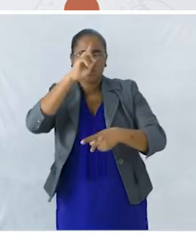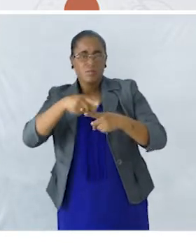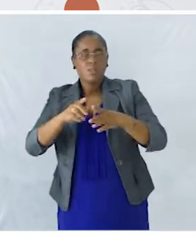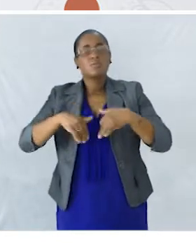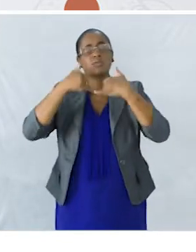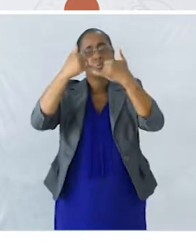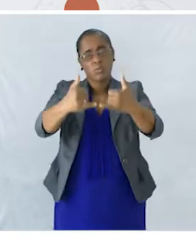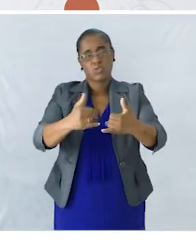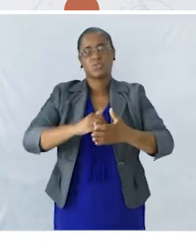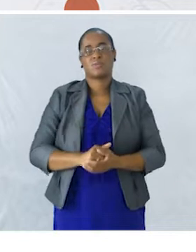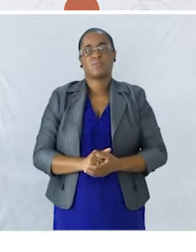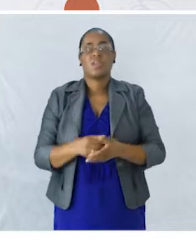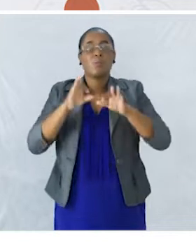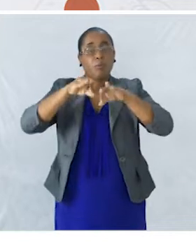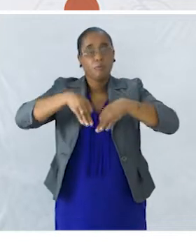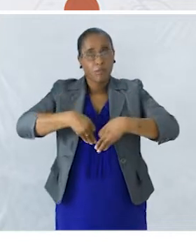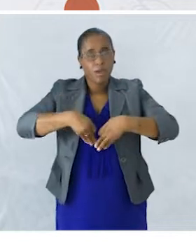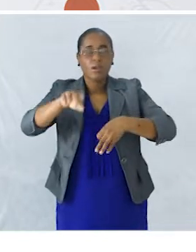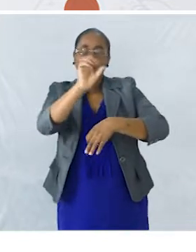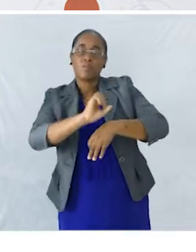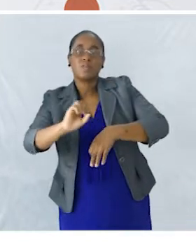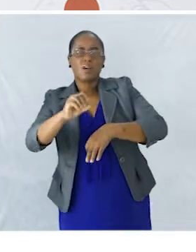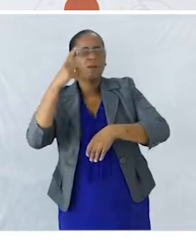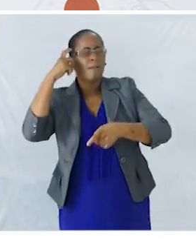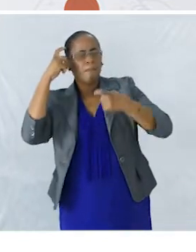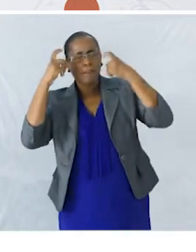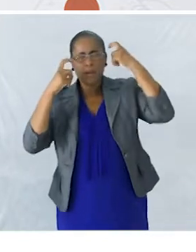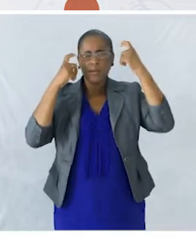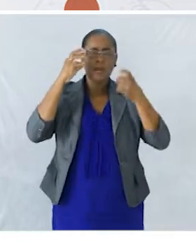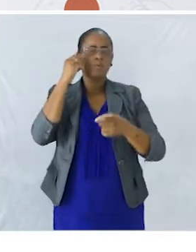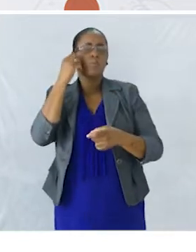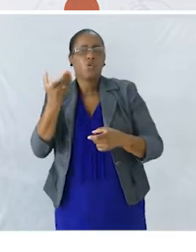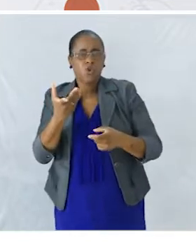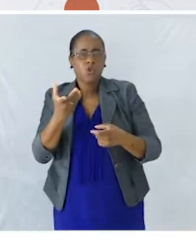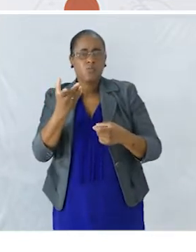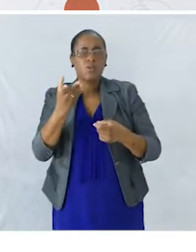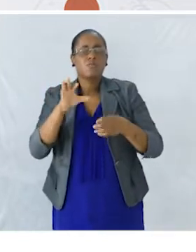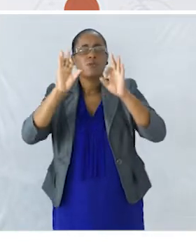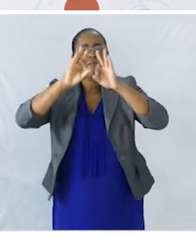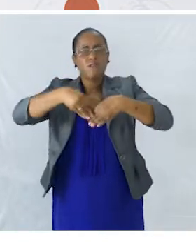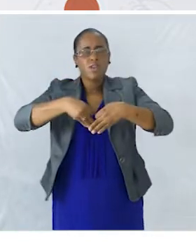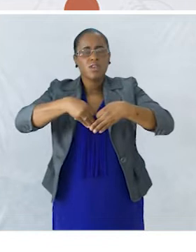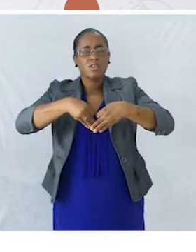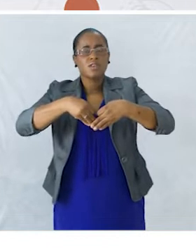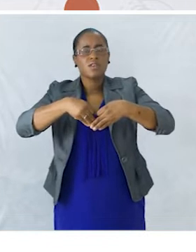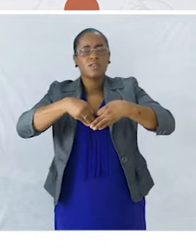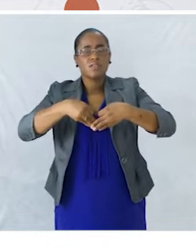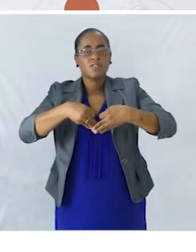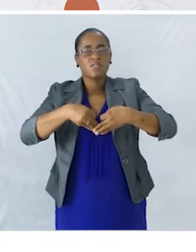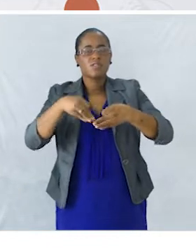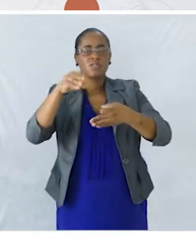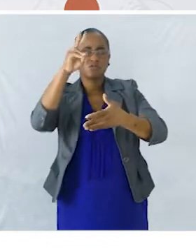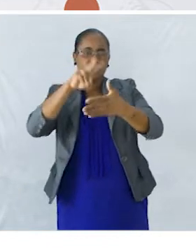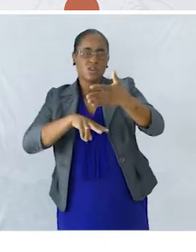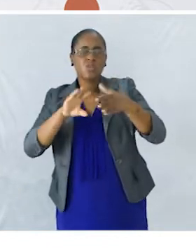depois E por fim Vão pensar Como é que vocês Vão fechar o vosso texto Qual é o final Que vão